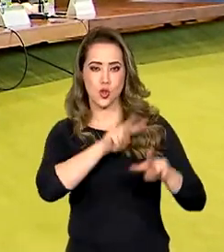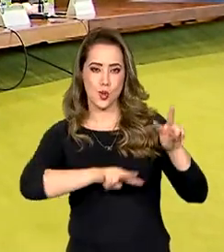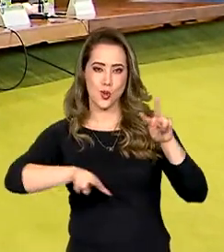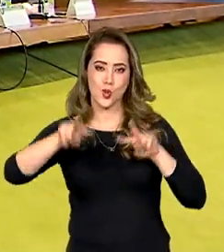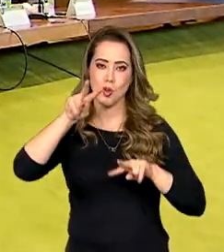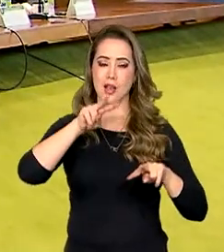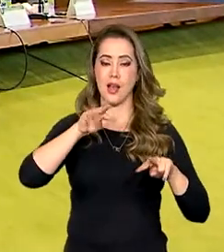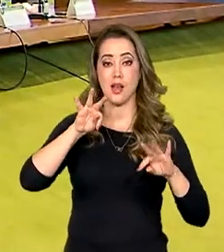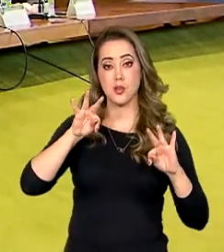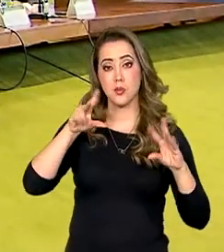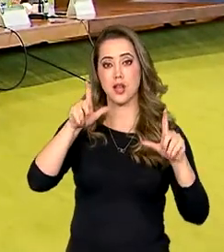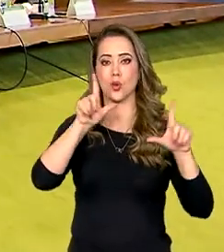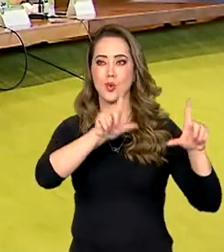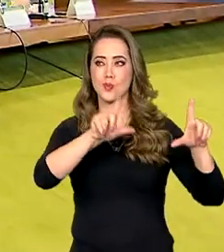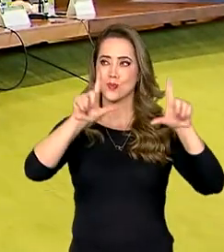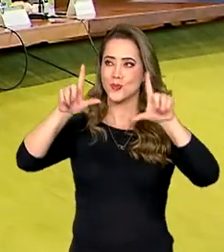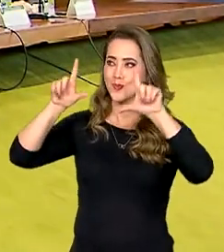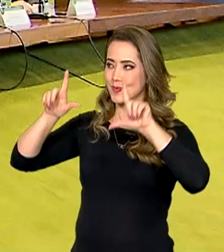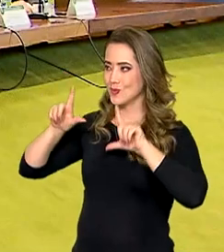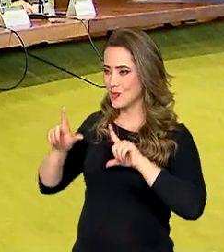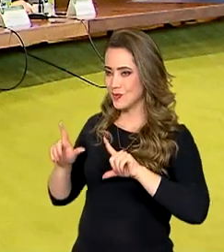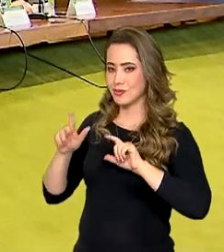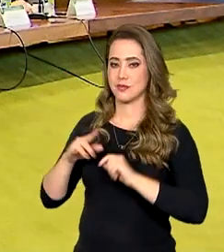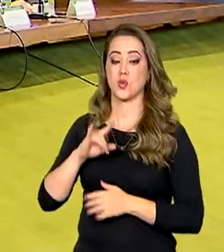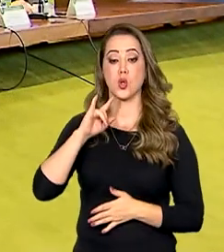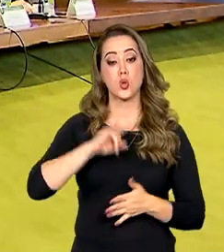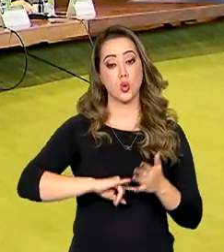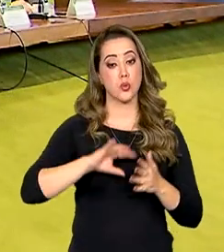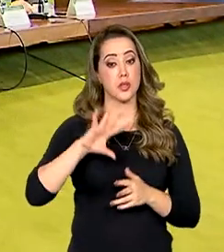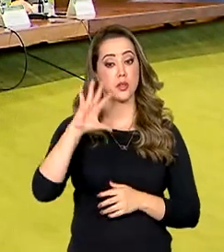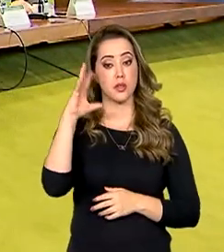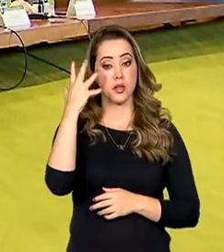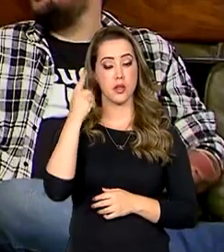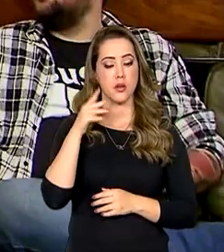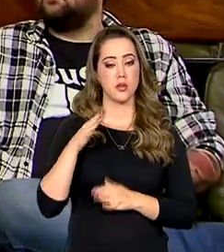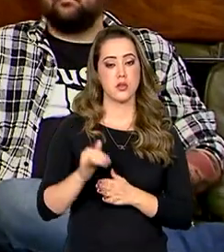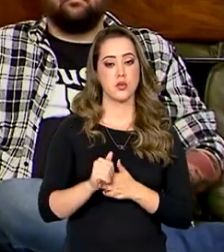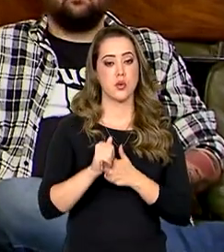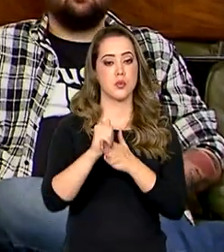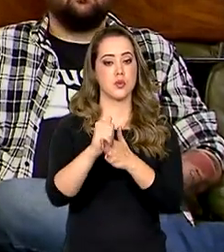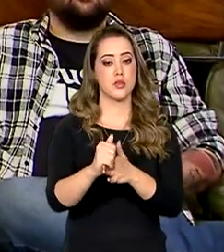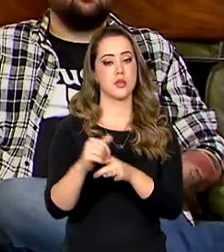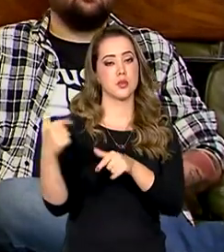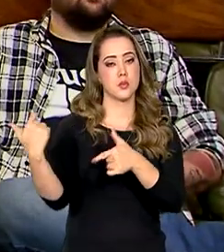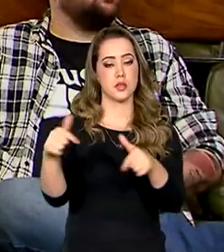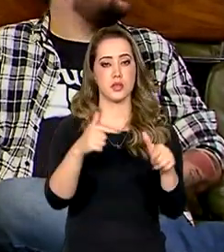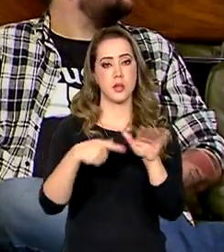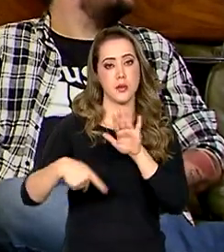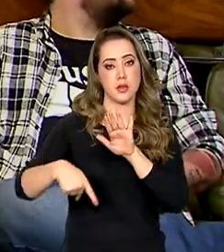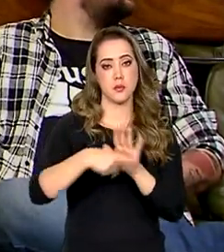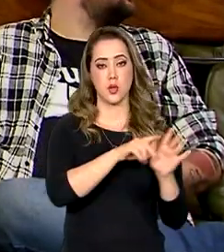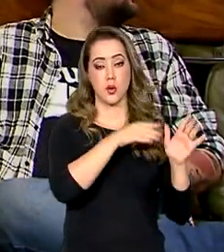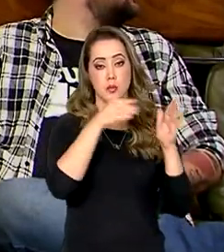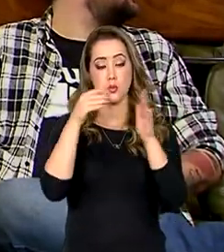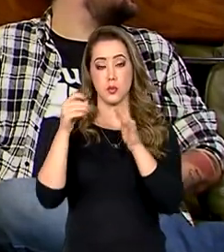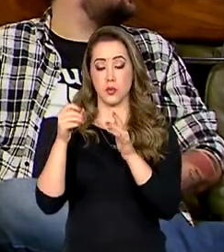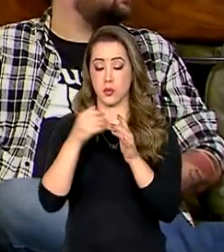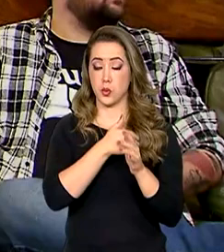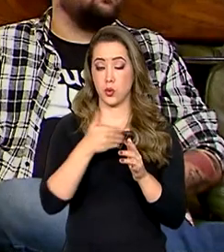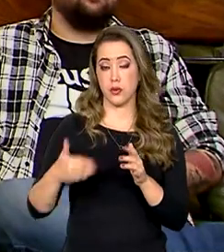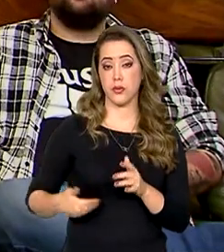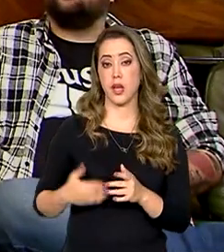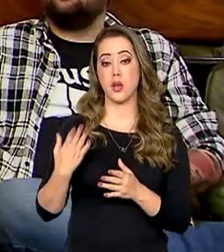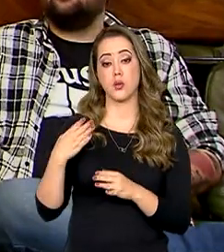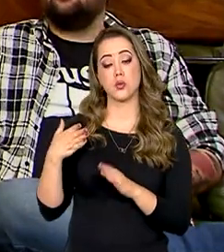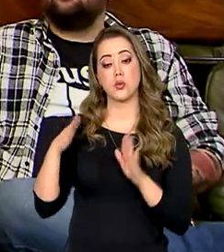para todas as telas. Documento que funcionou como um guia para as ações do poder público para o setor